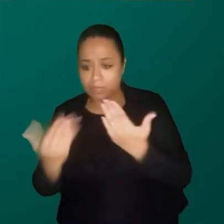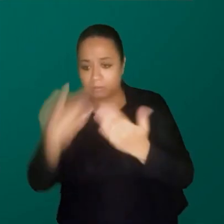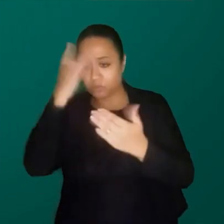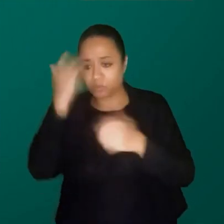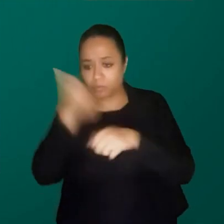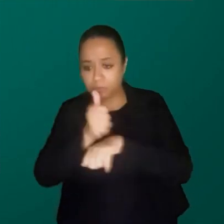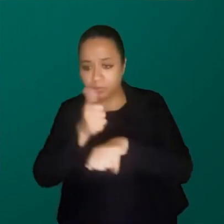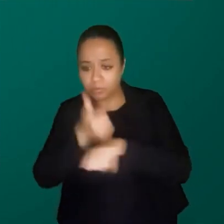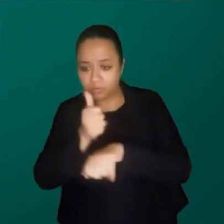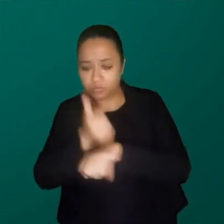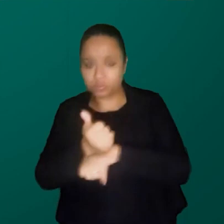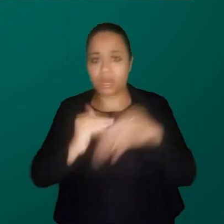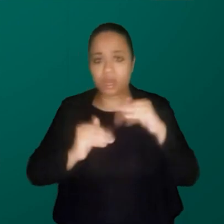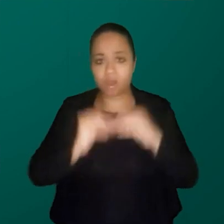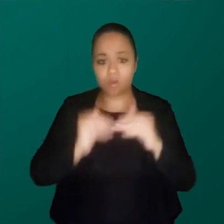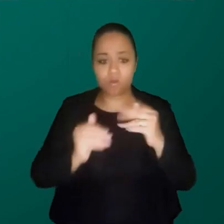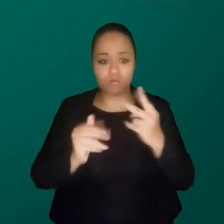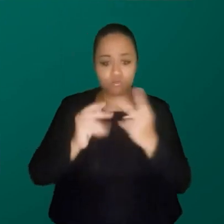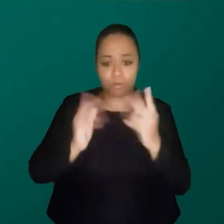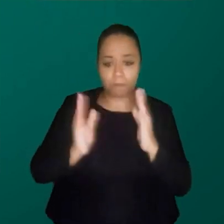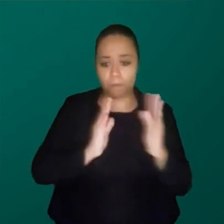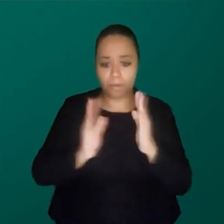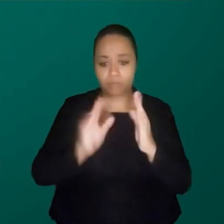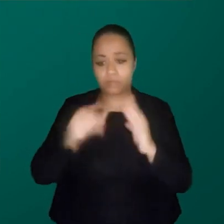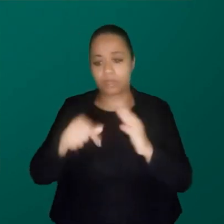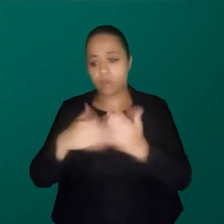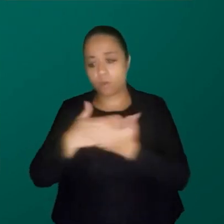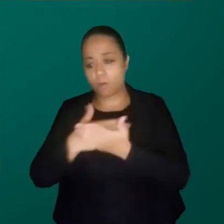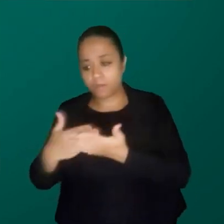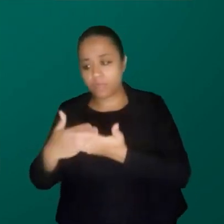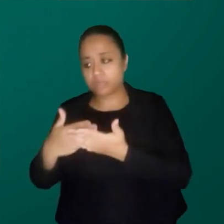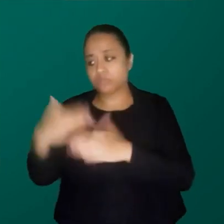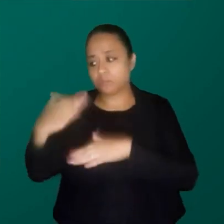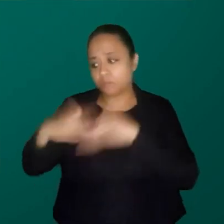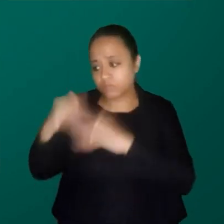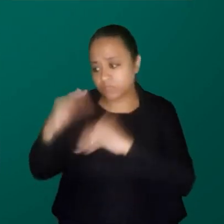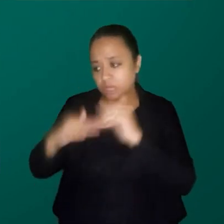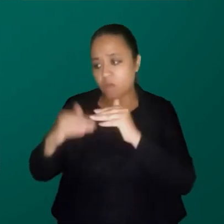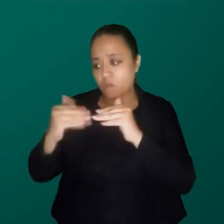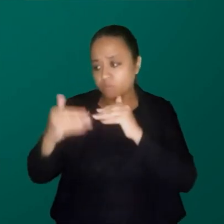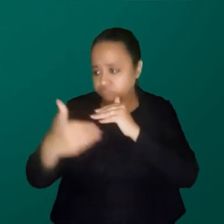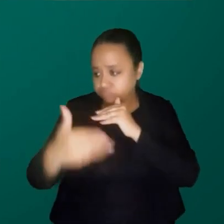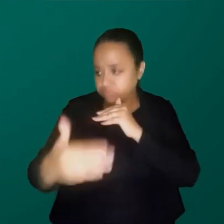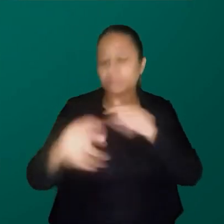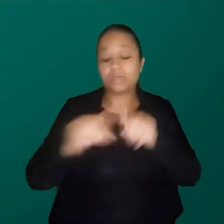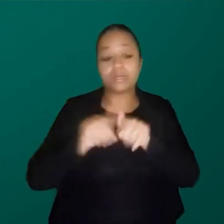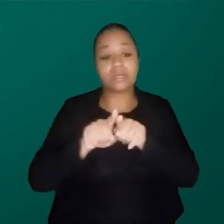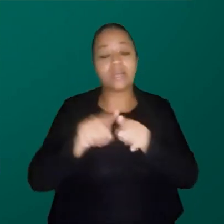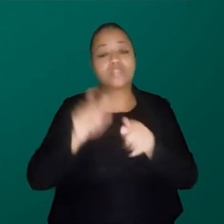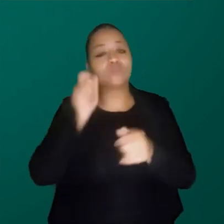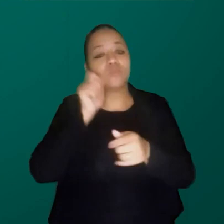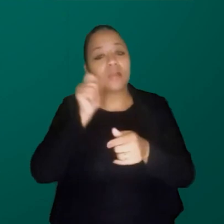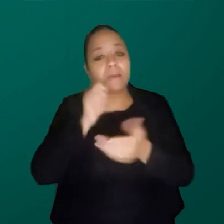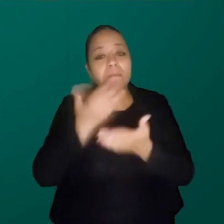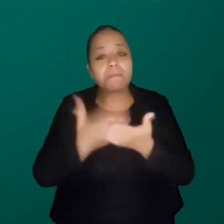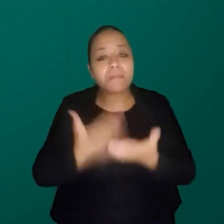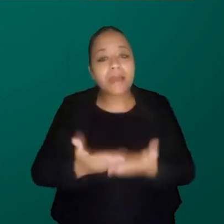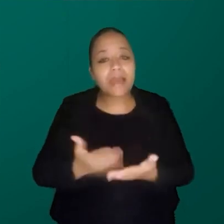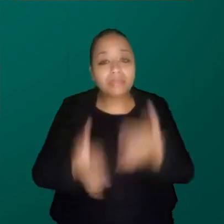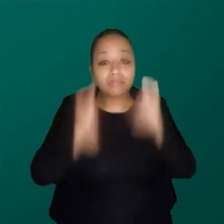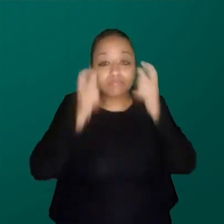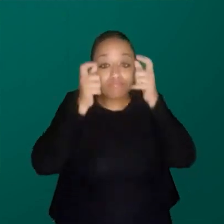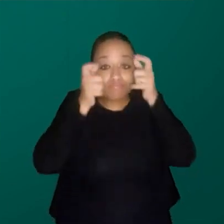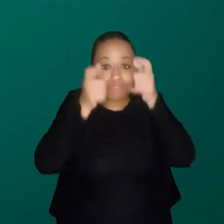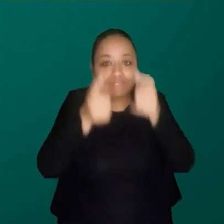profissionais em dois momentos da carreira, no começo da carreira e mais adiante, e mostram que as mulheres perdem ambição no processo, porque no